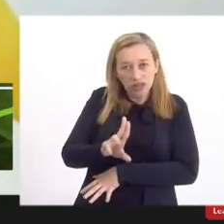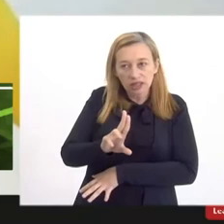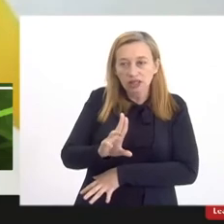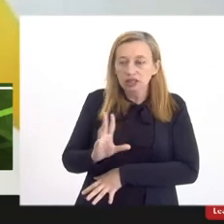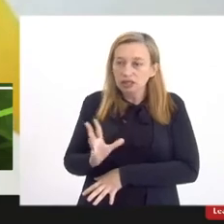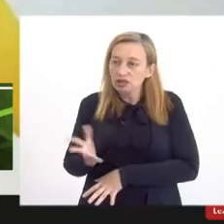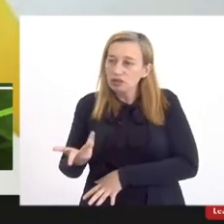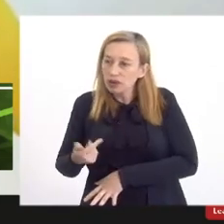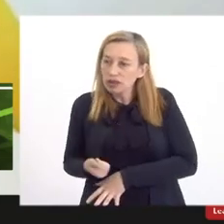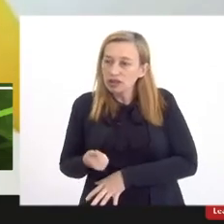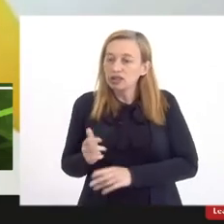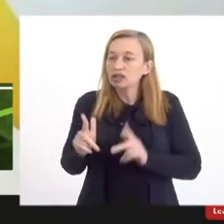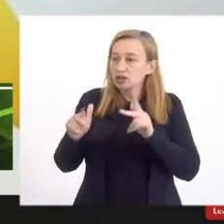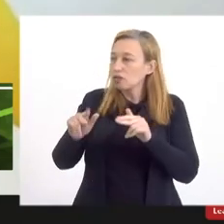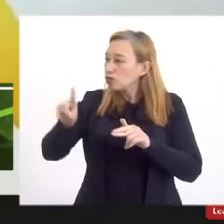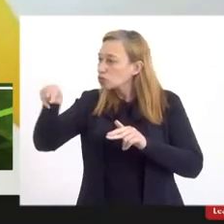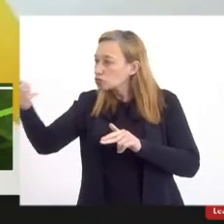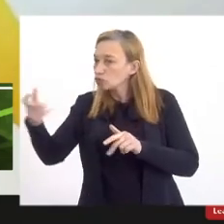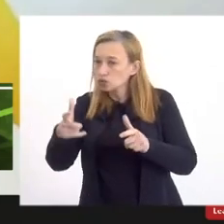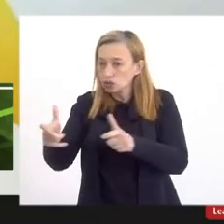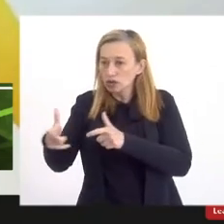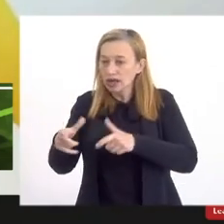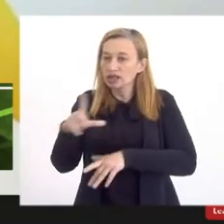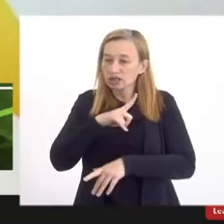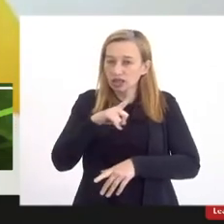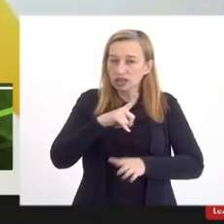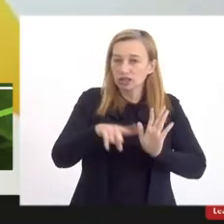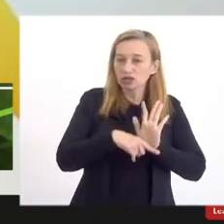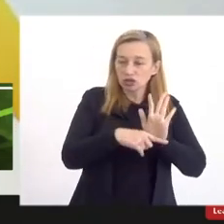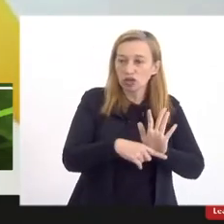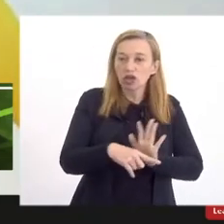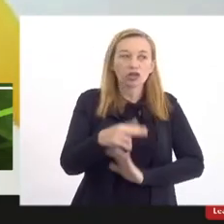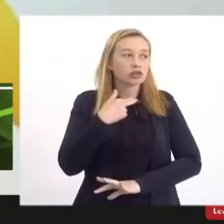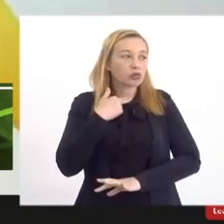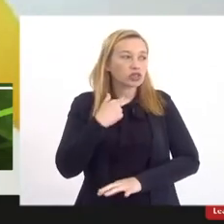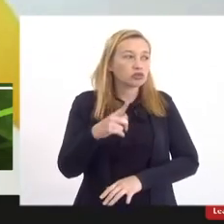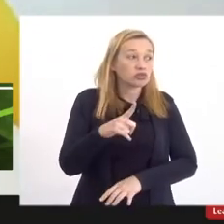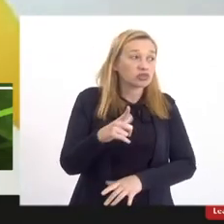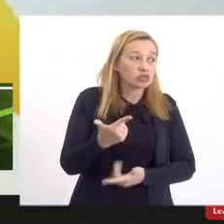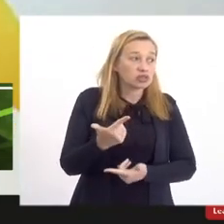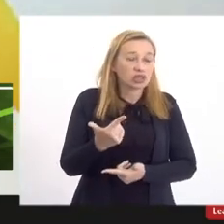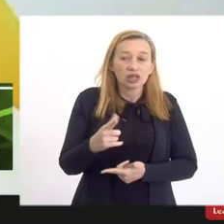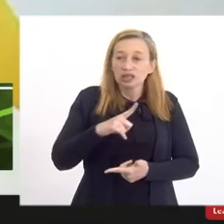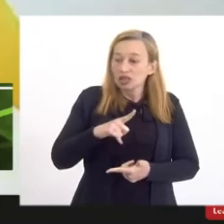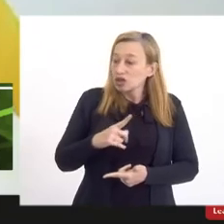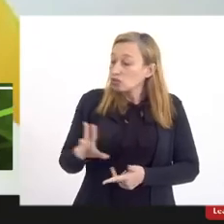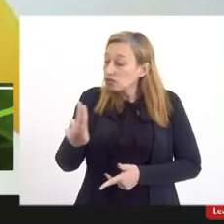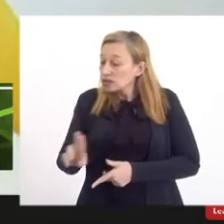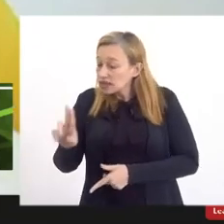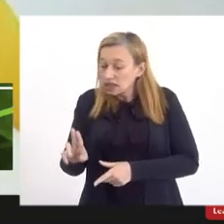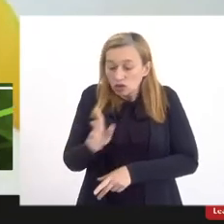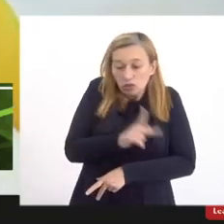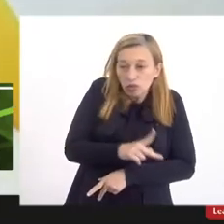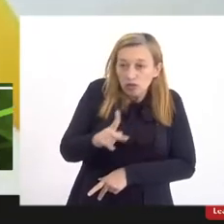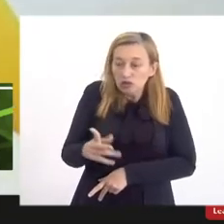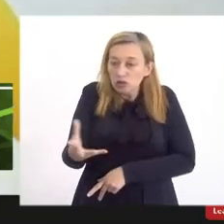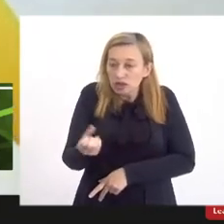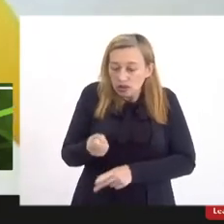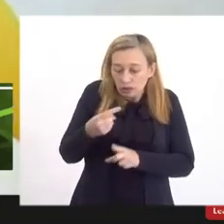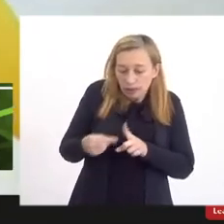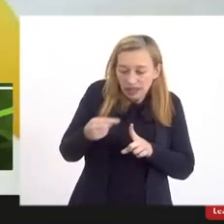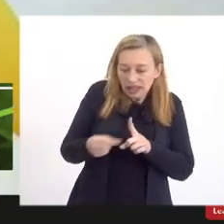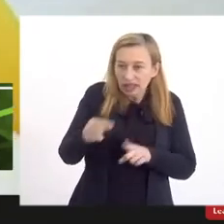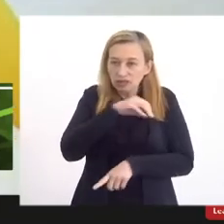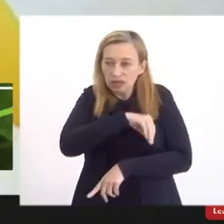as outras regiões do estado tem e são atendidos não podemos ter uma universidade onde o professor recebe metade do